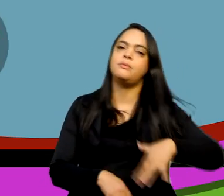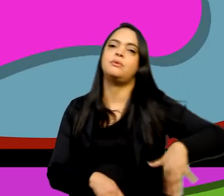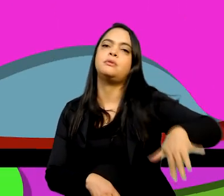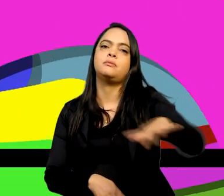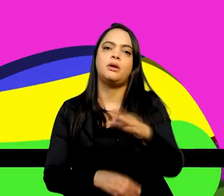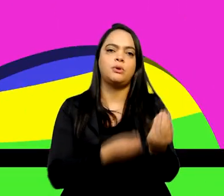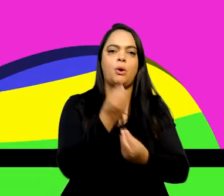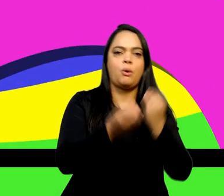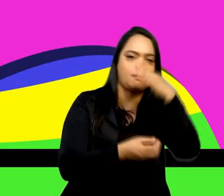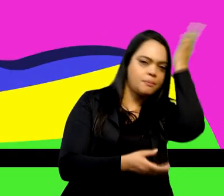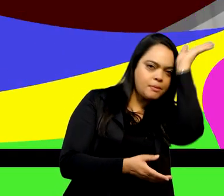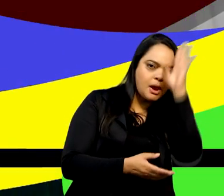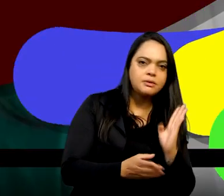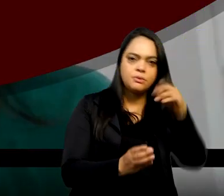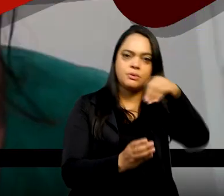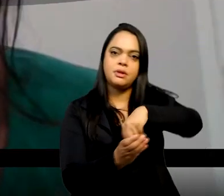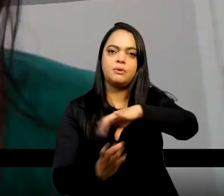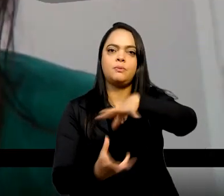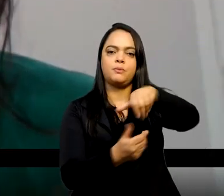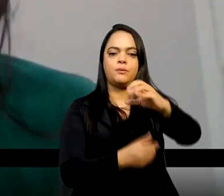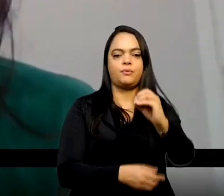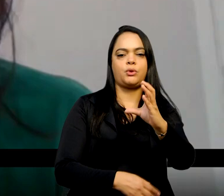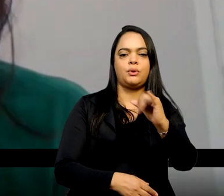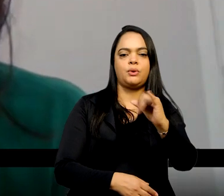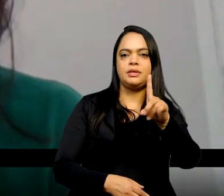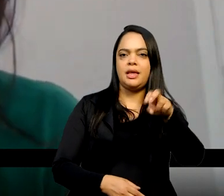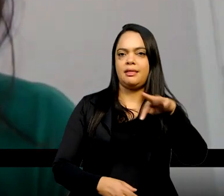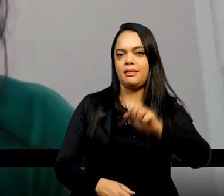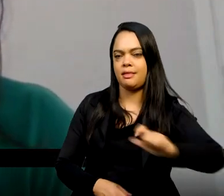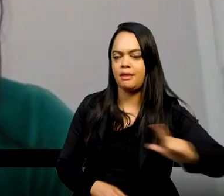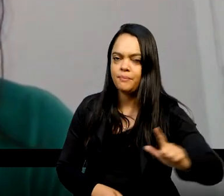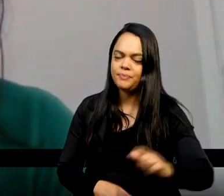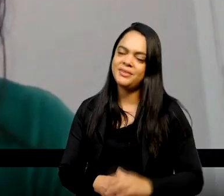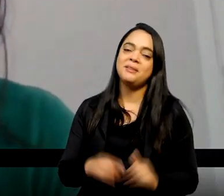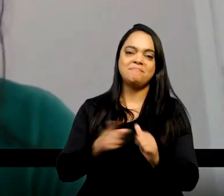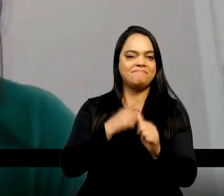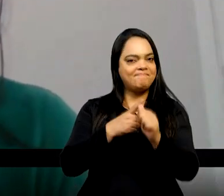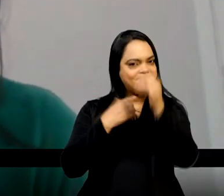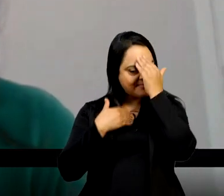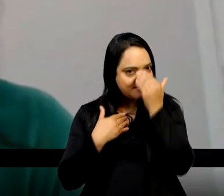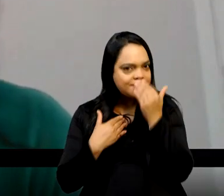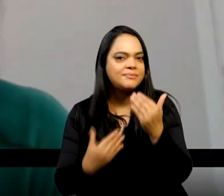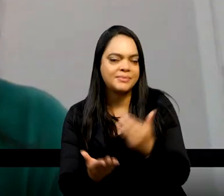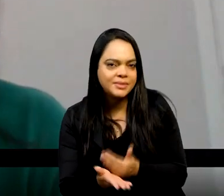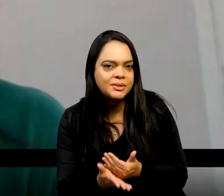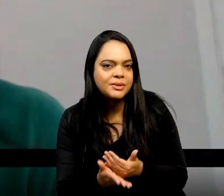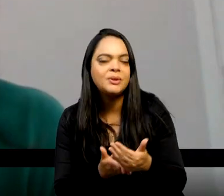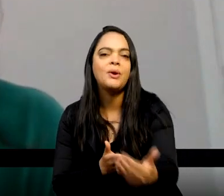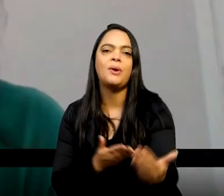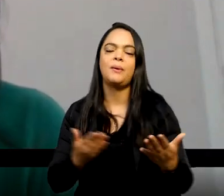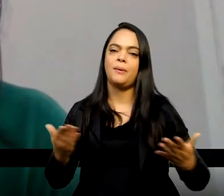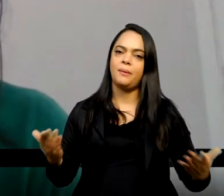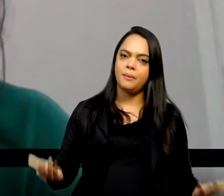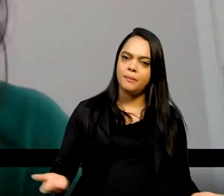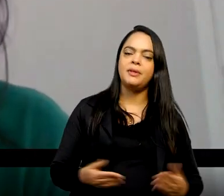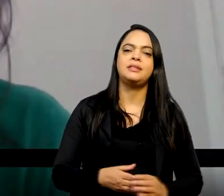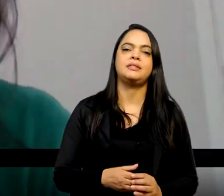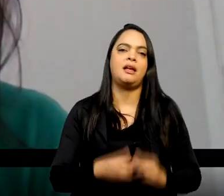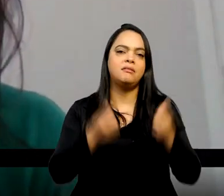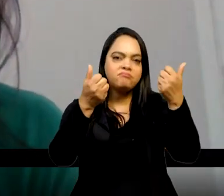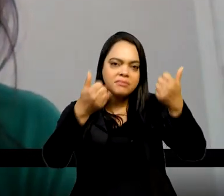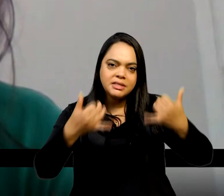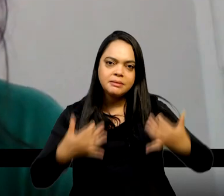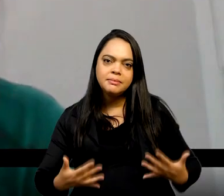no Mundo Ocidental. Primeiro, obrigada por ter aceitado o convite, né, em nome do grupo todo aqui que eu estou falando, né,